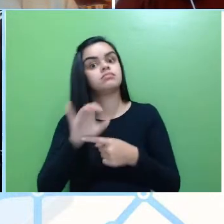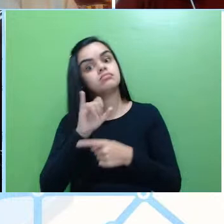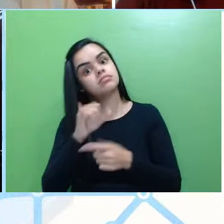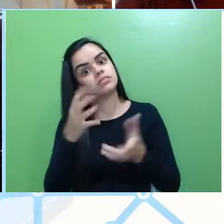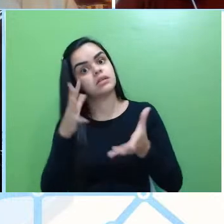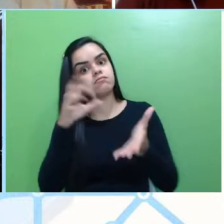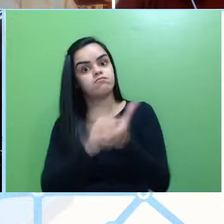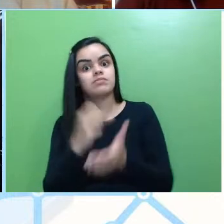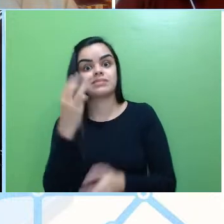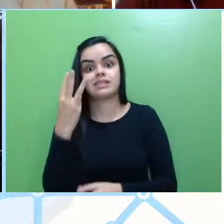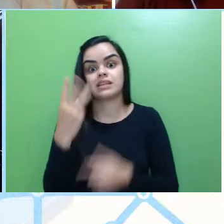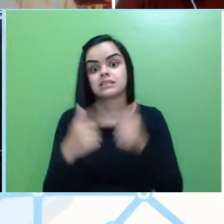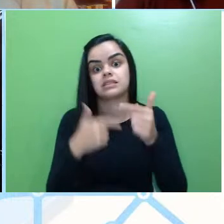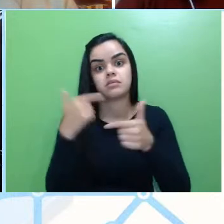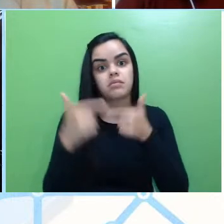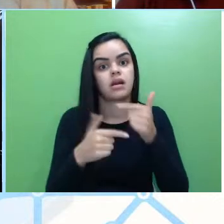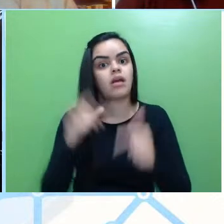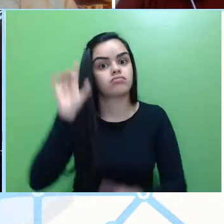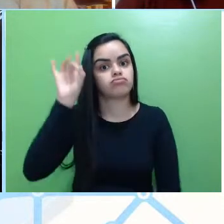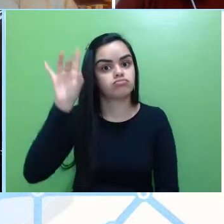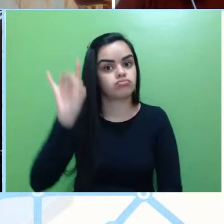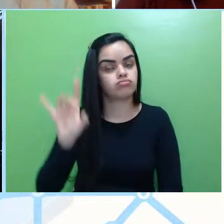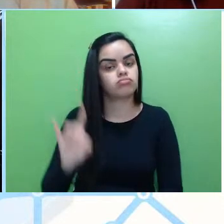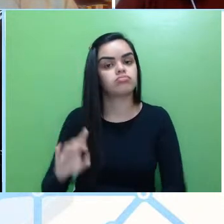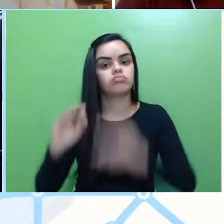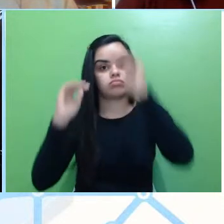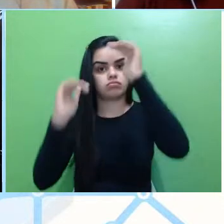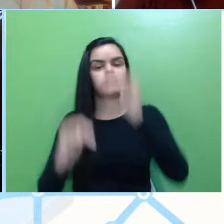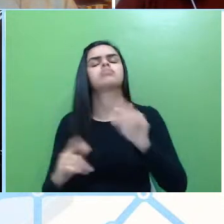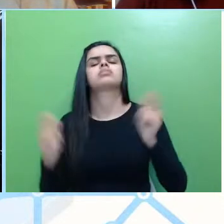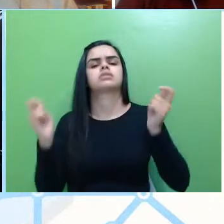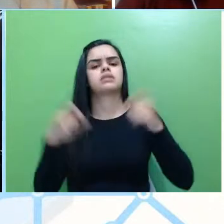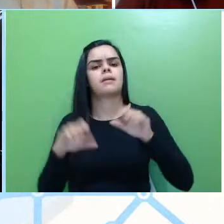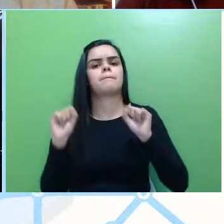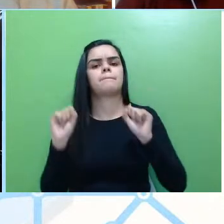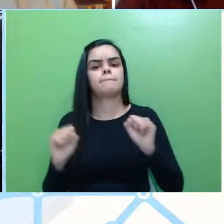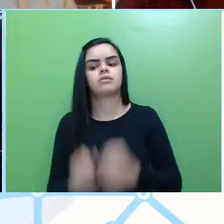escrever três trabalhos, um em cada dia, será possível.